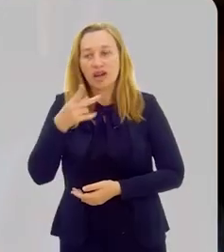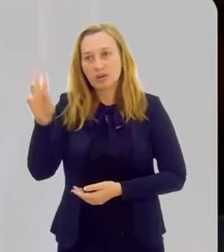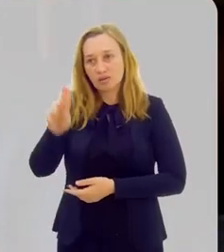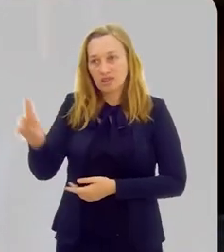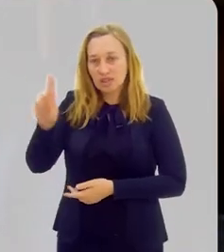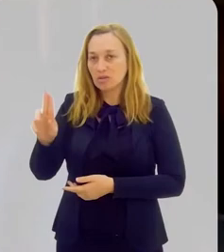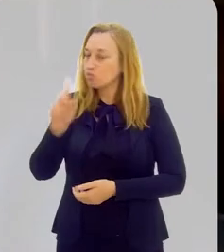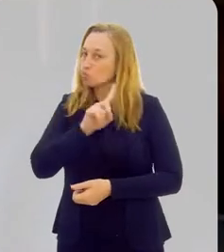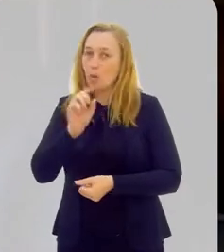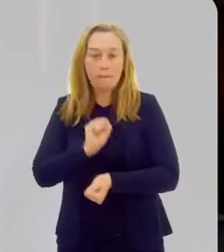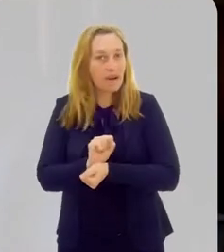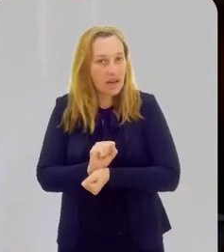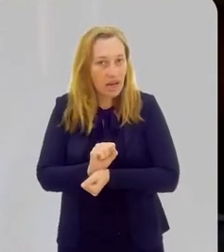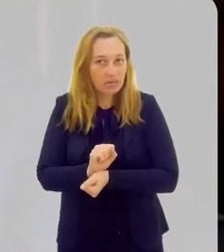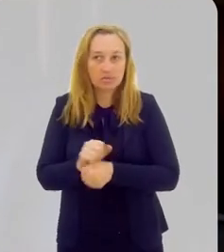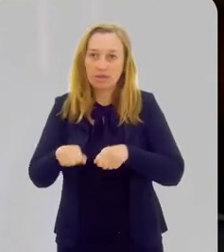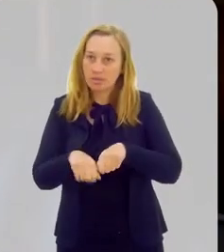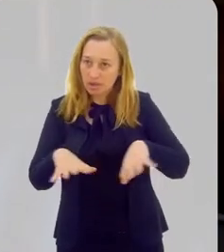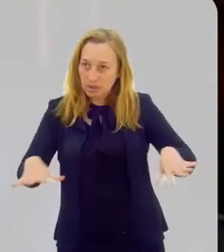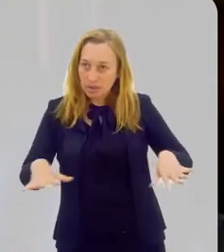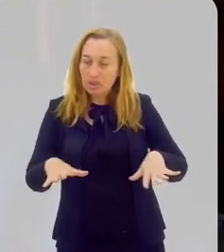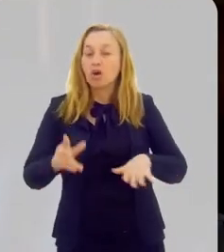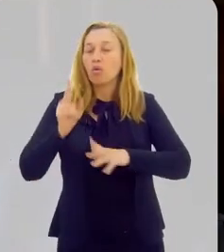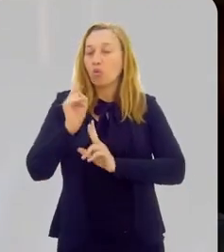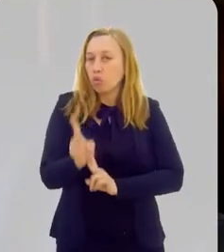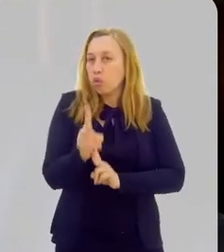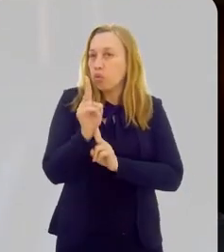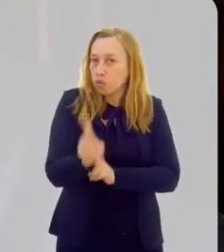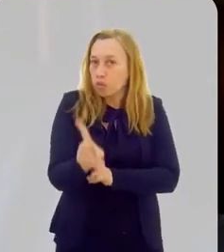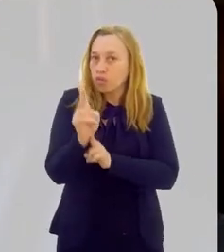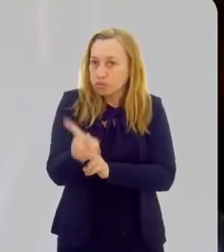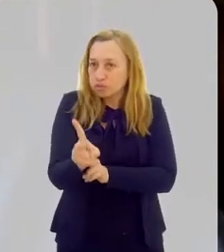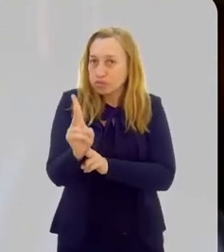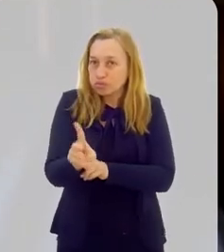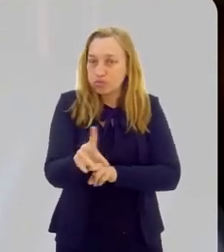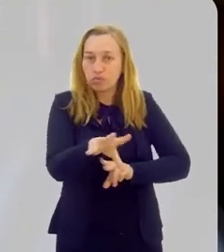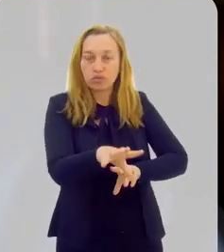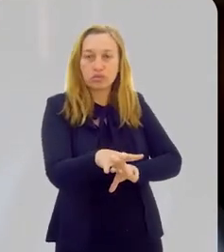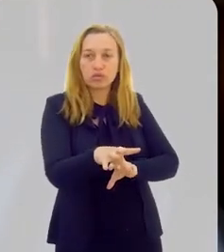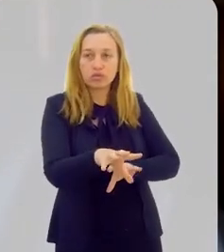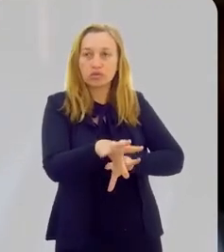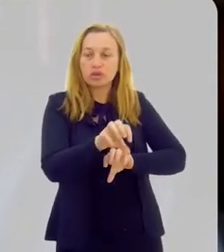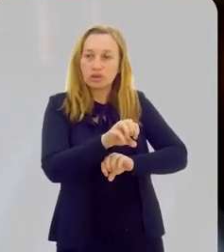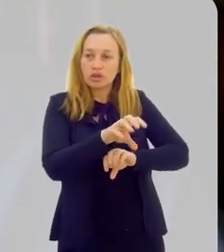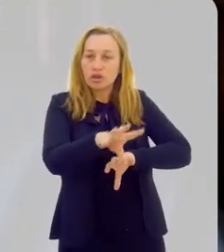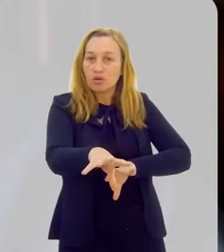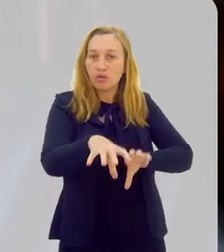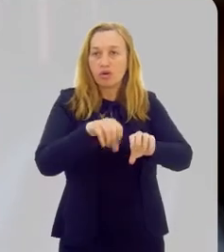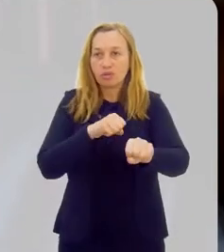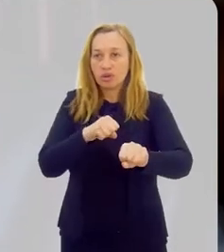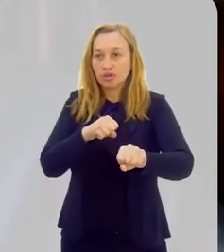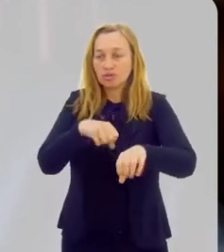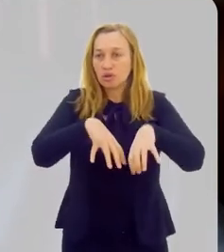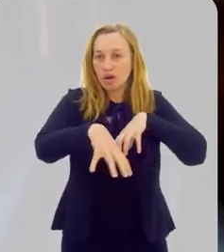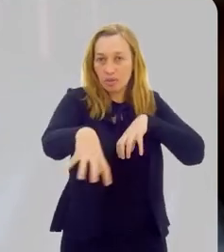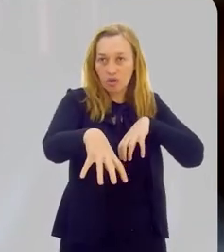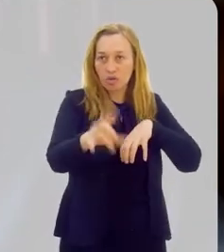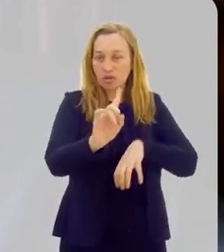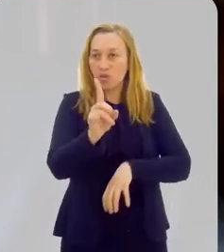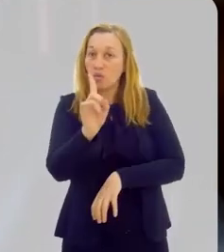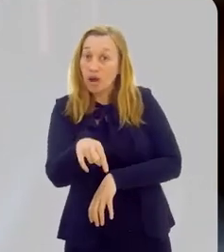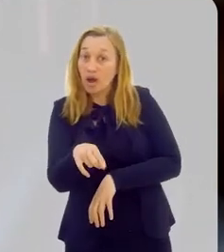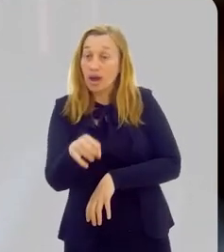importante destacar que as universidades não pararam na pandemia. Elas continuaram formando seus alunos, mas na sua forma